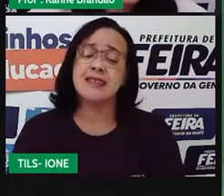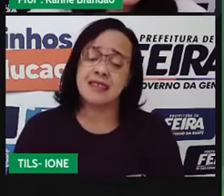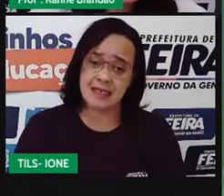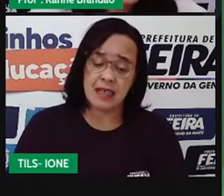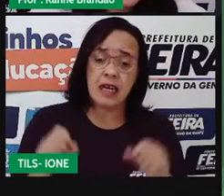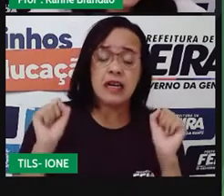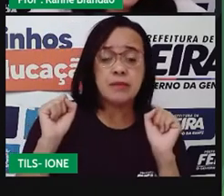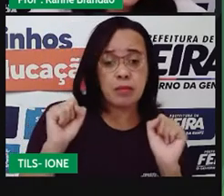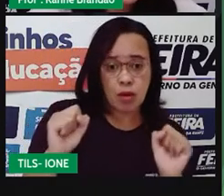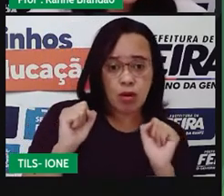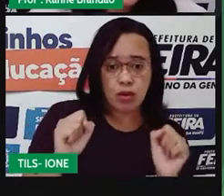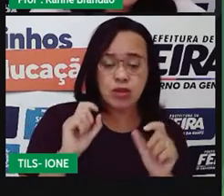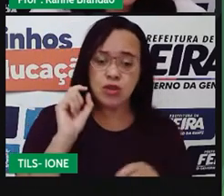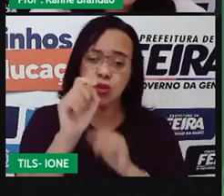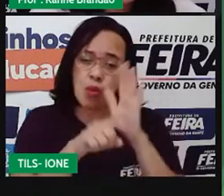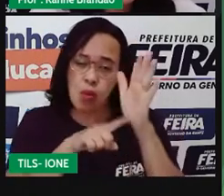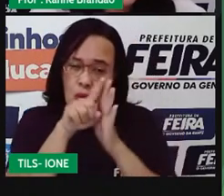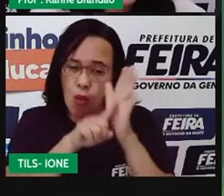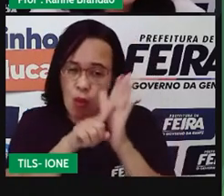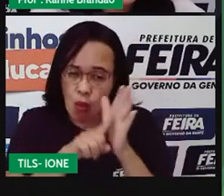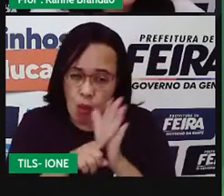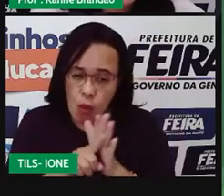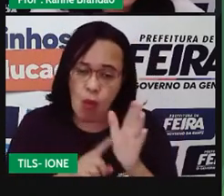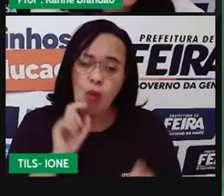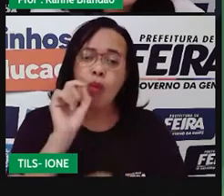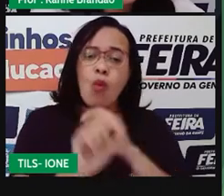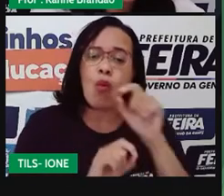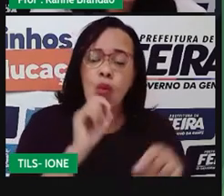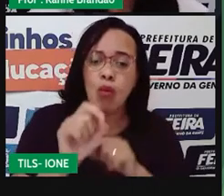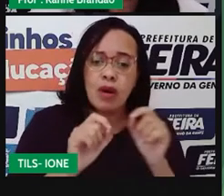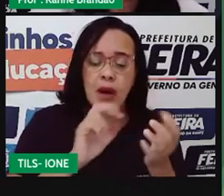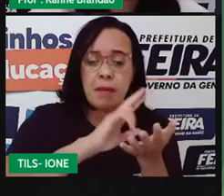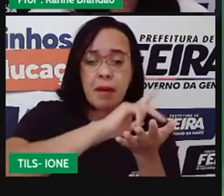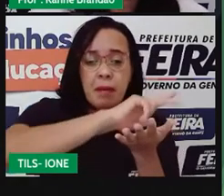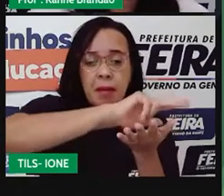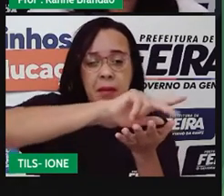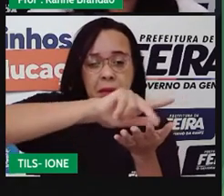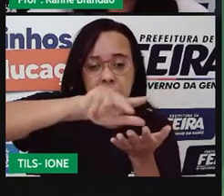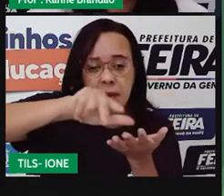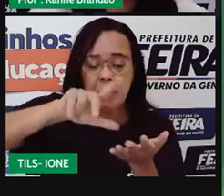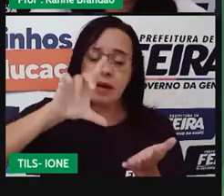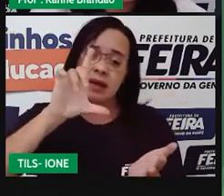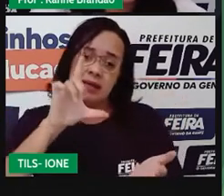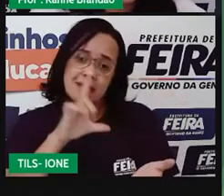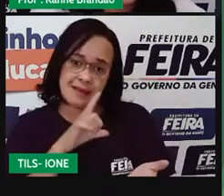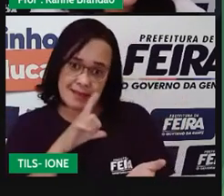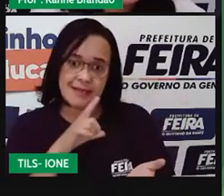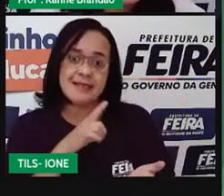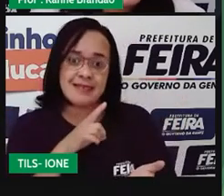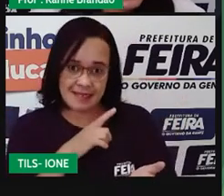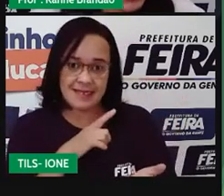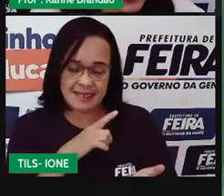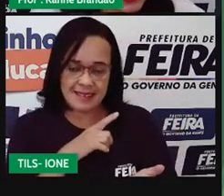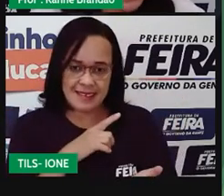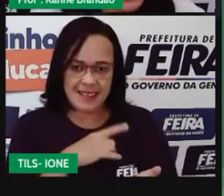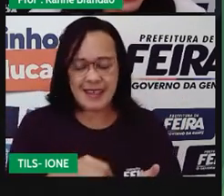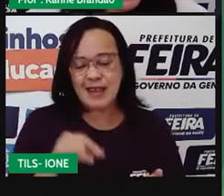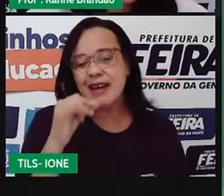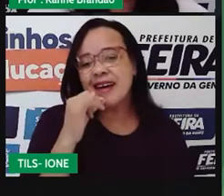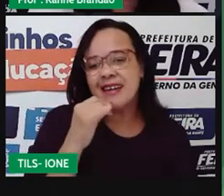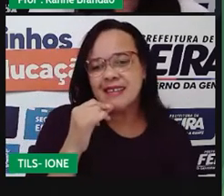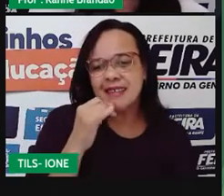pode analisar os tipos de relações ecológicas através dos benefícios dessas interações.